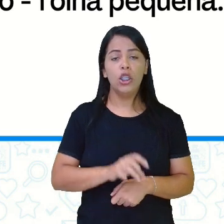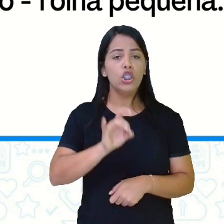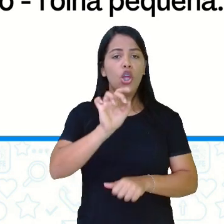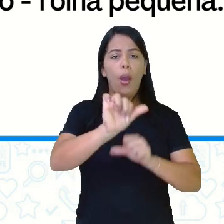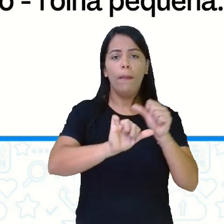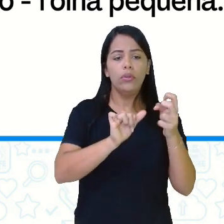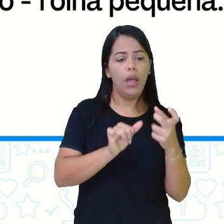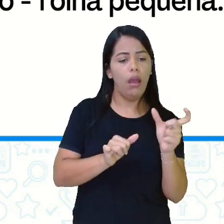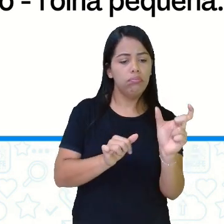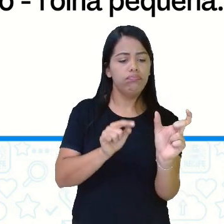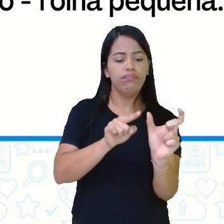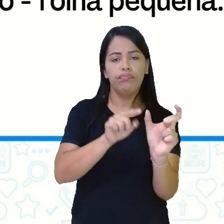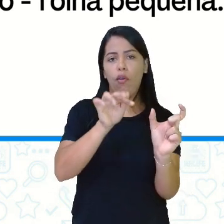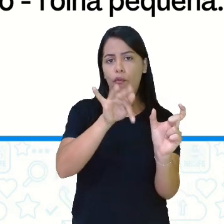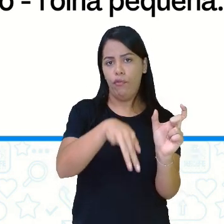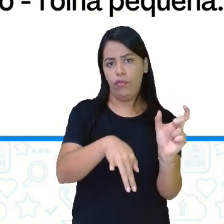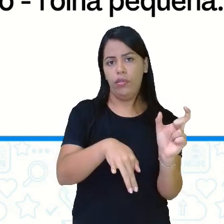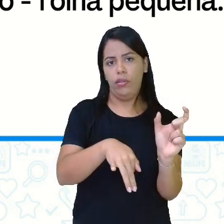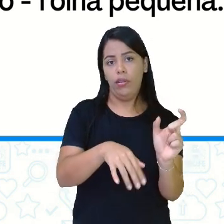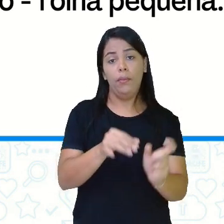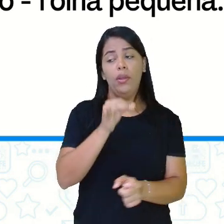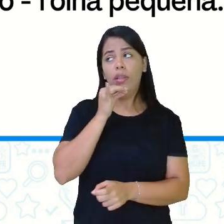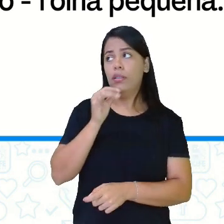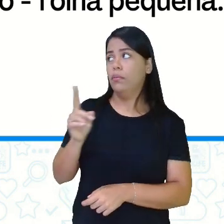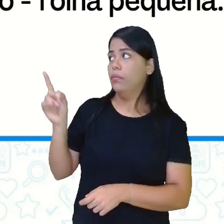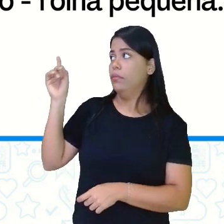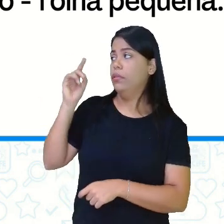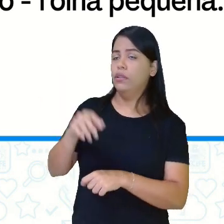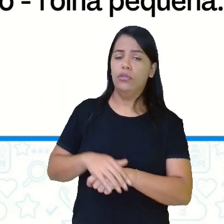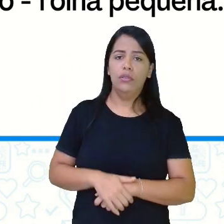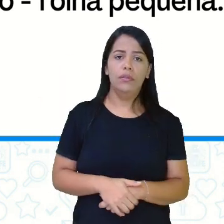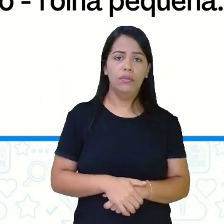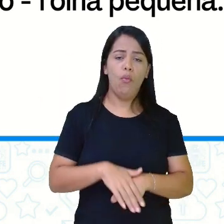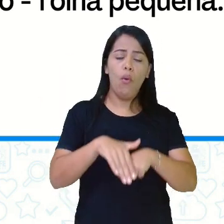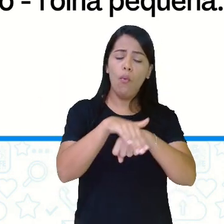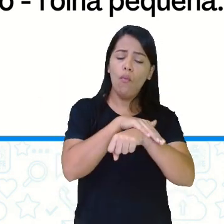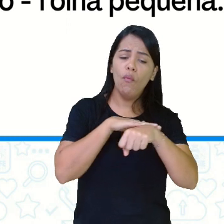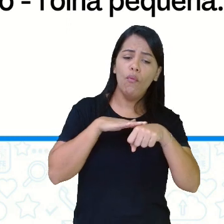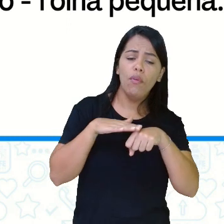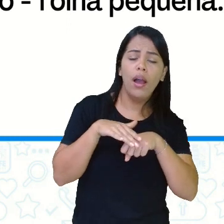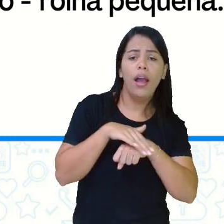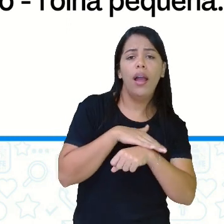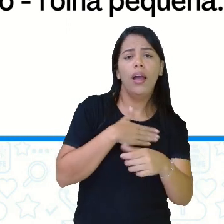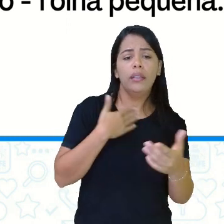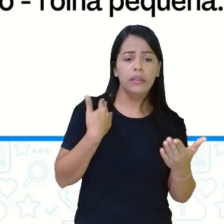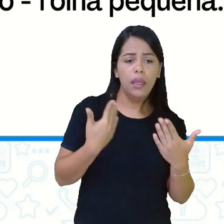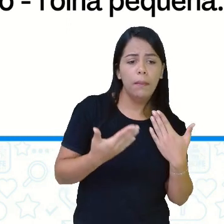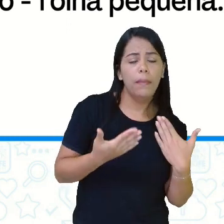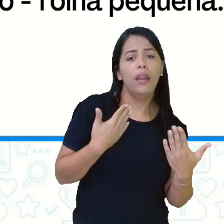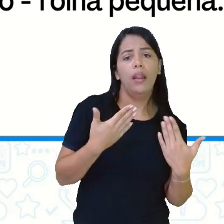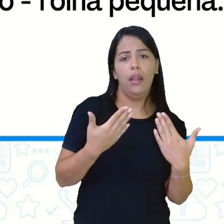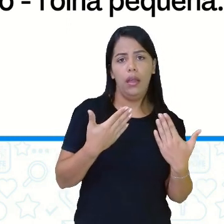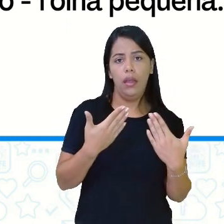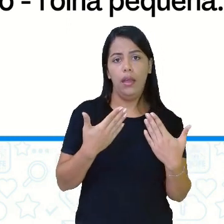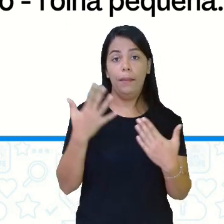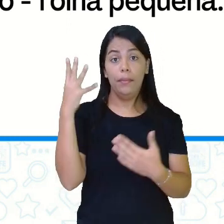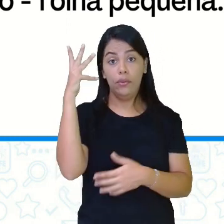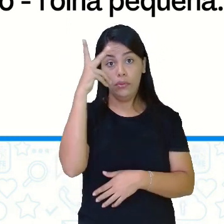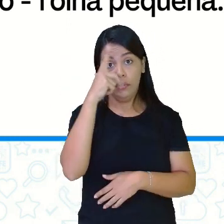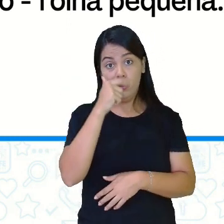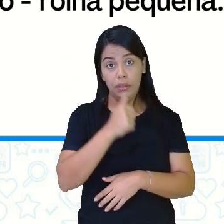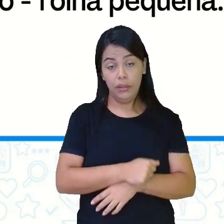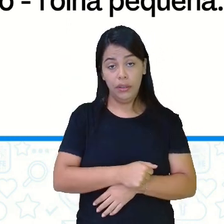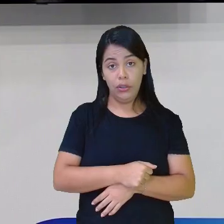Exemplo, discurso bonito. Discurso é o quê? A palavra discurso se refere à